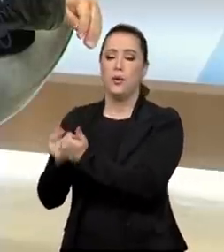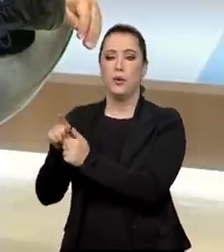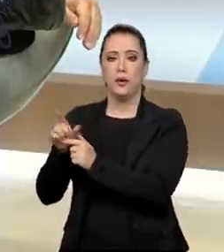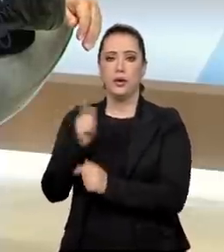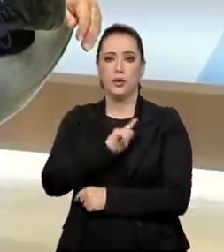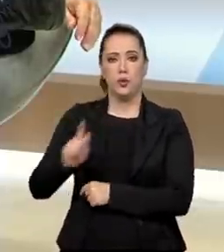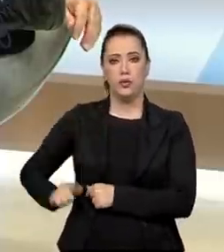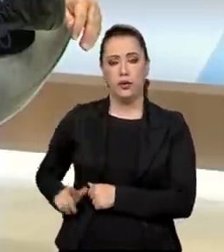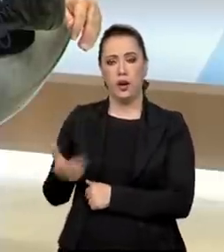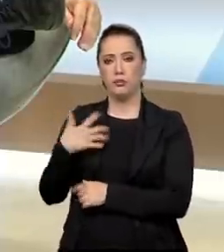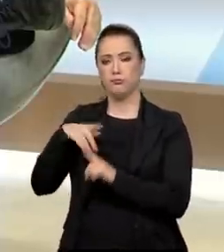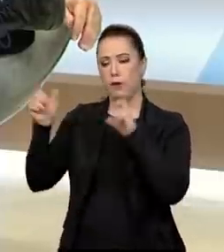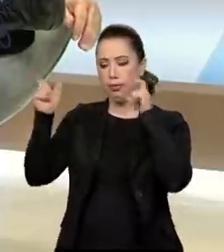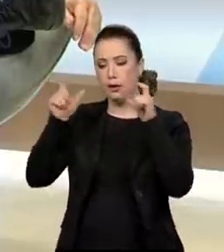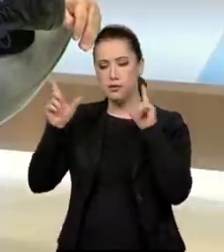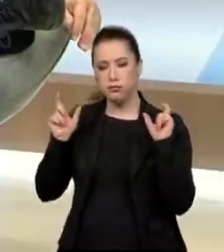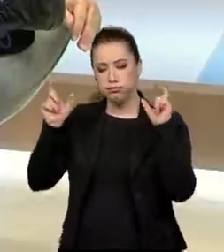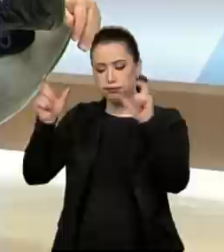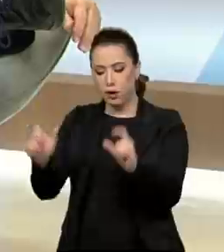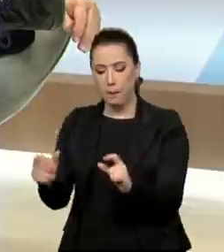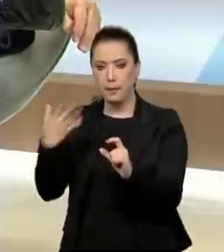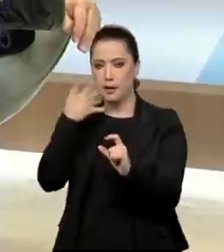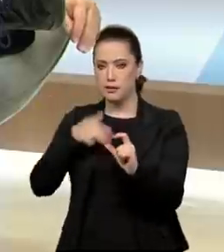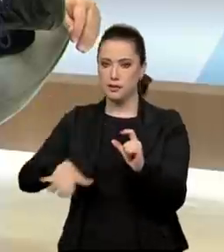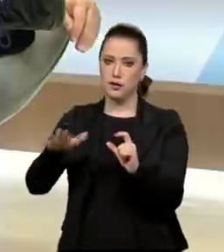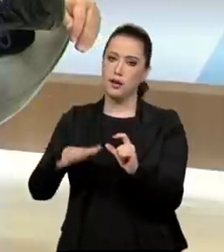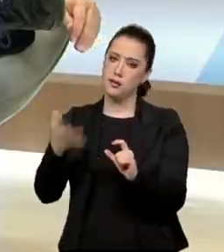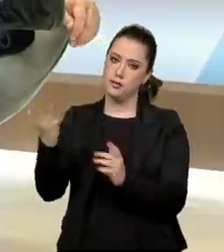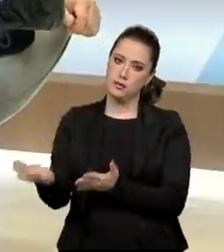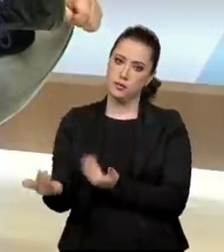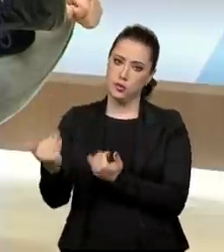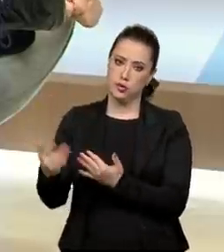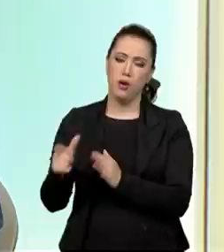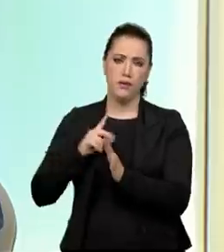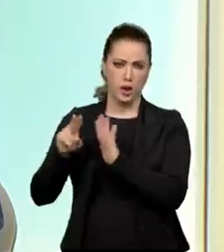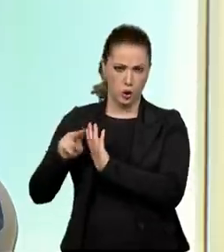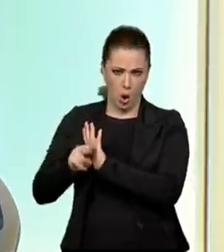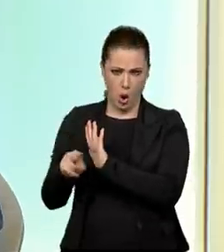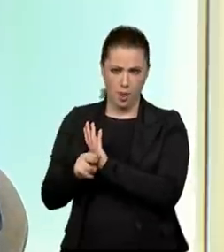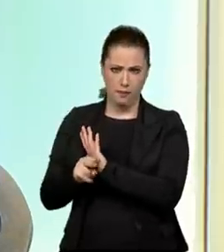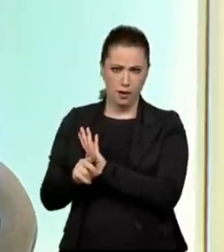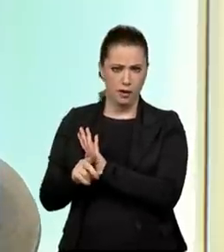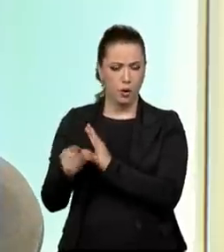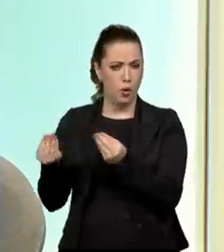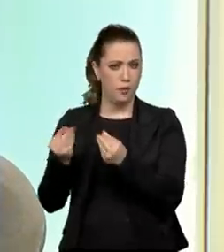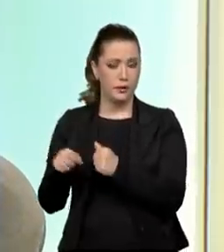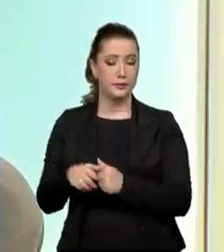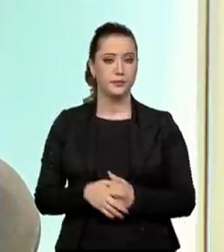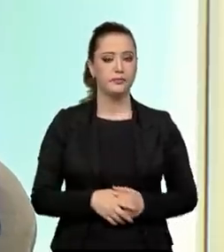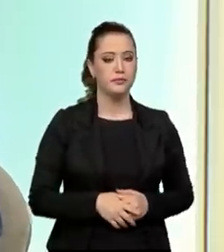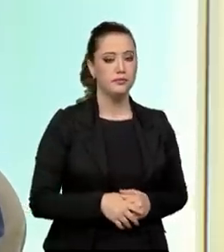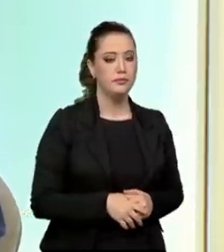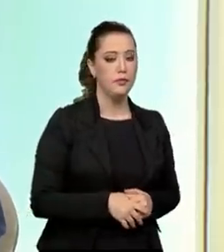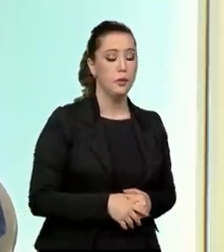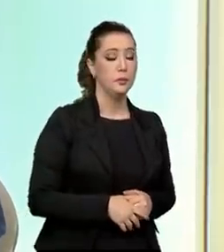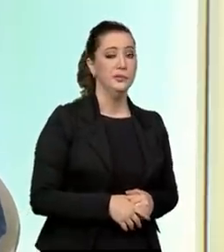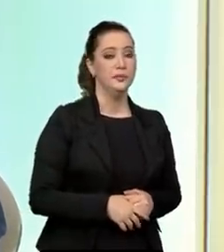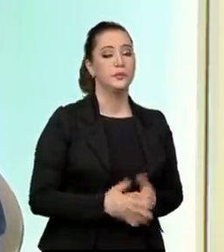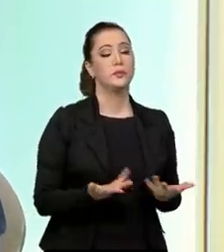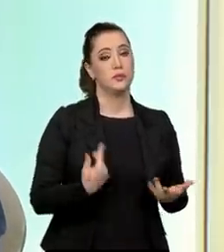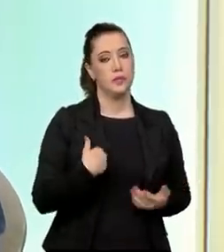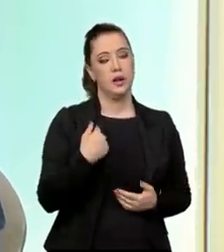prestem mais atenção? Há um sistema normativo que possa cobrar isso? Eu entendo o Estatuto da Criança e Adolescente como